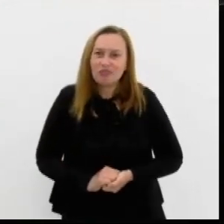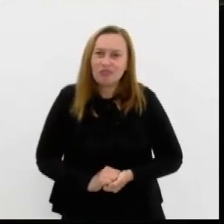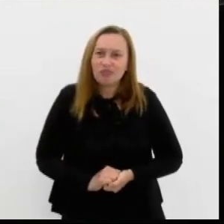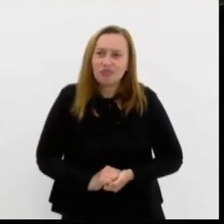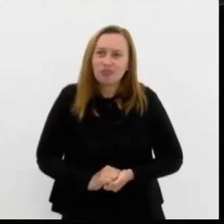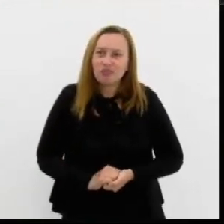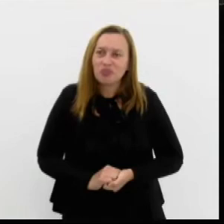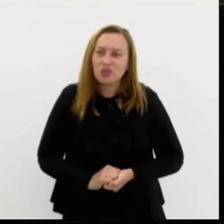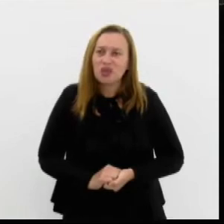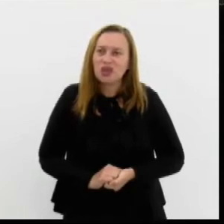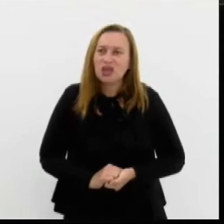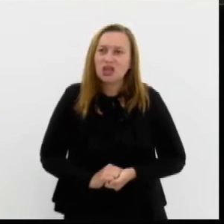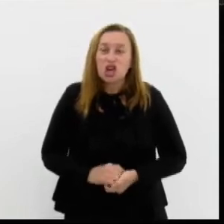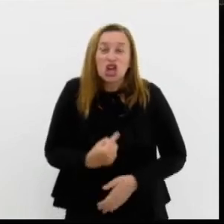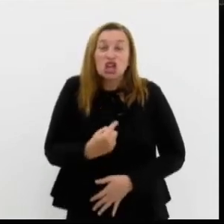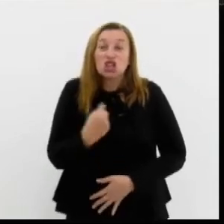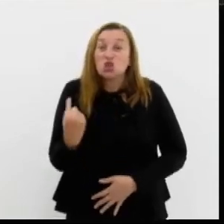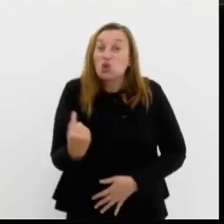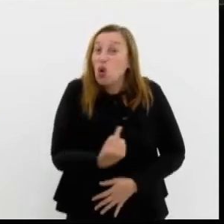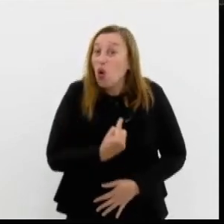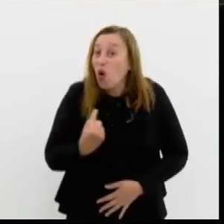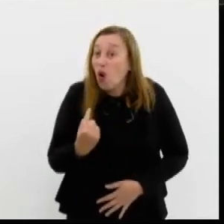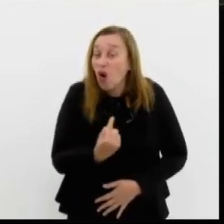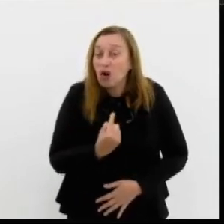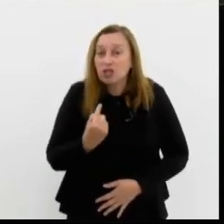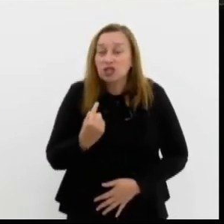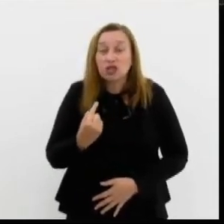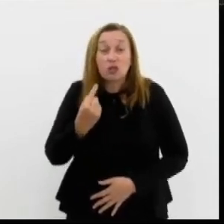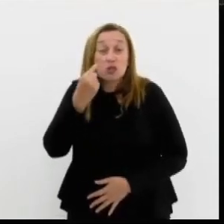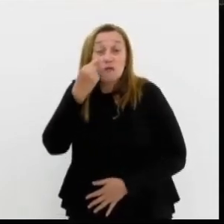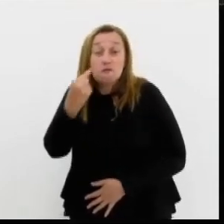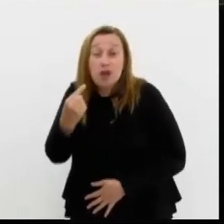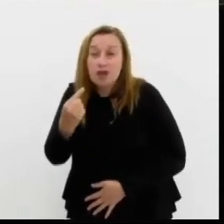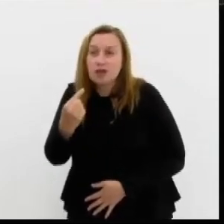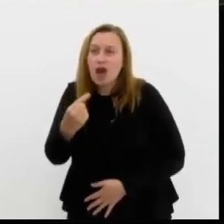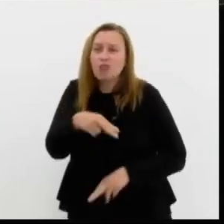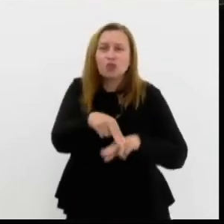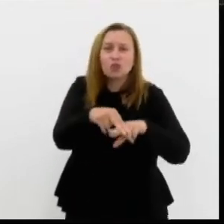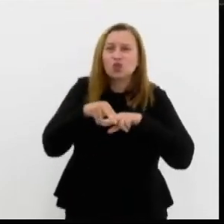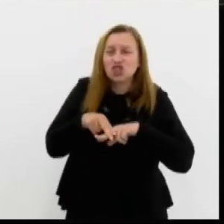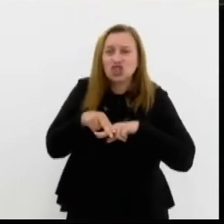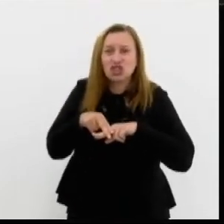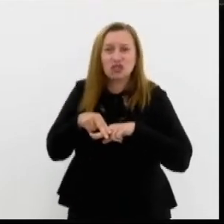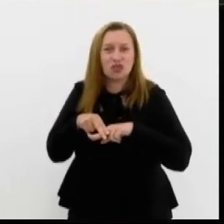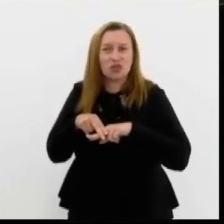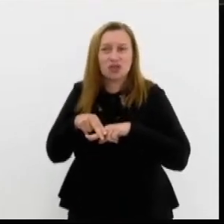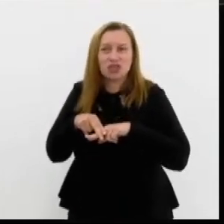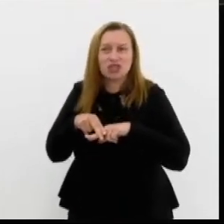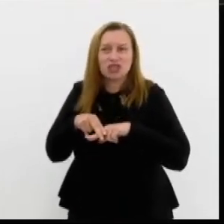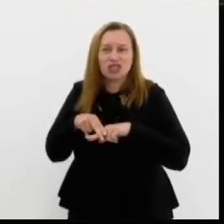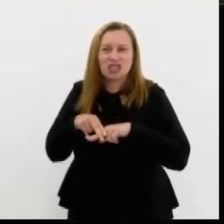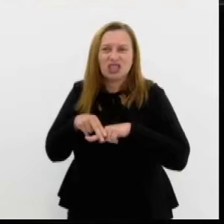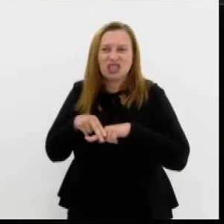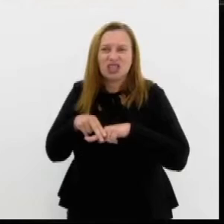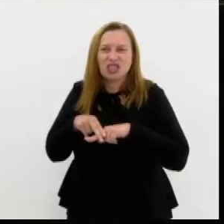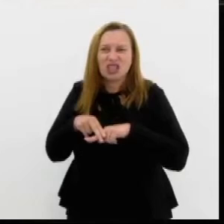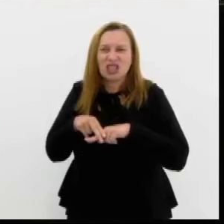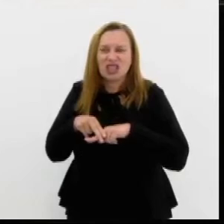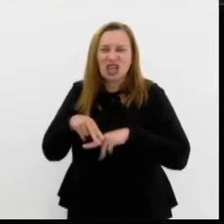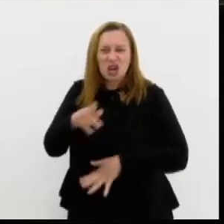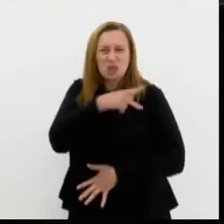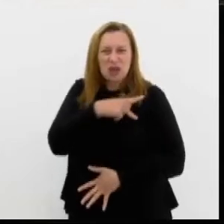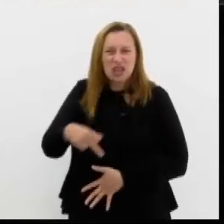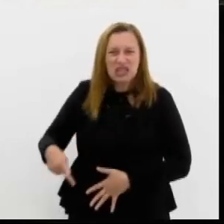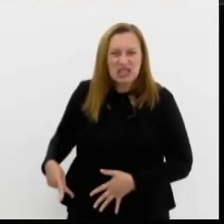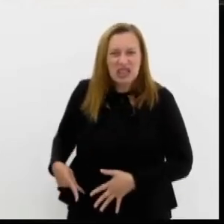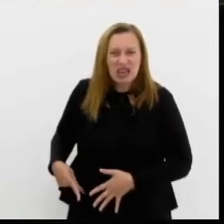Isso que nós estamos testemunhando é motivo suficiente para que o presidente